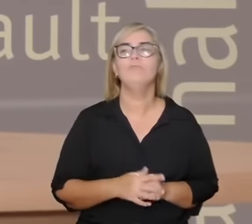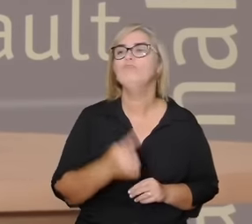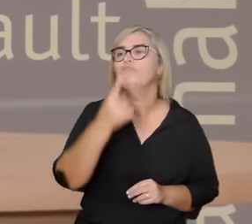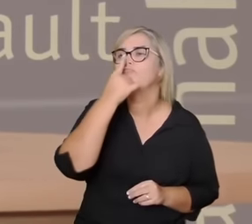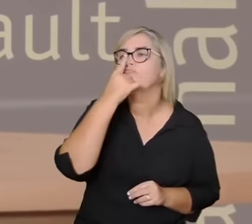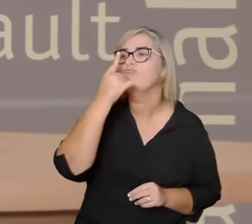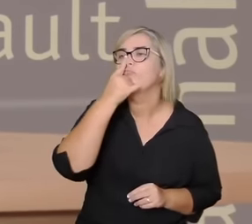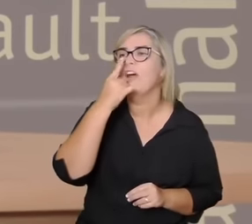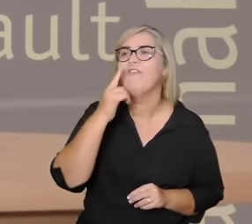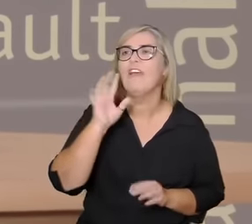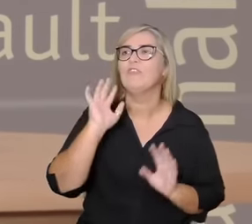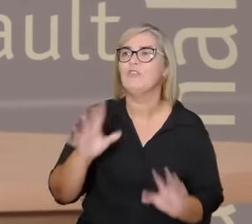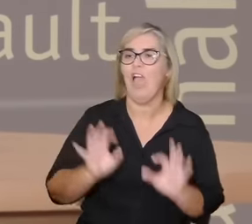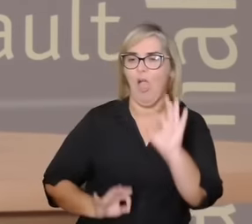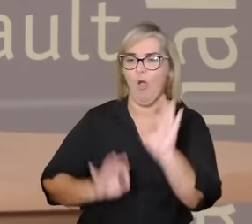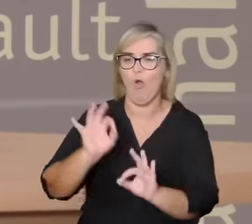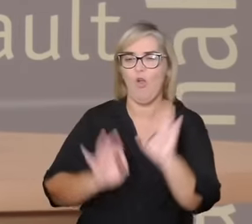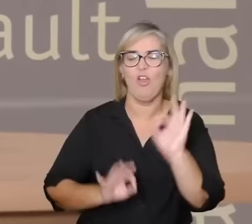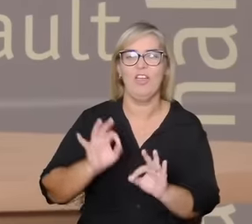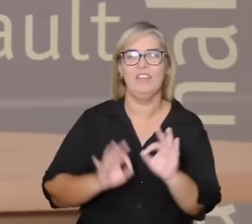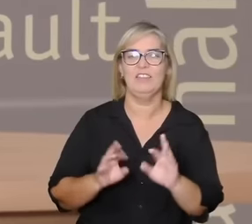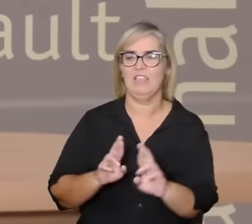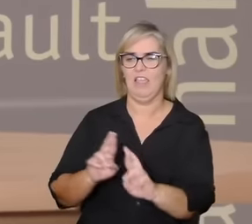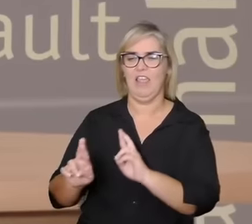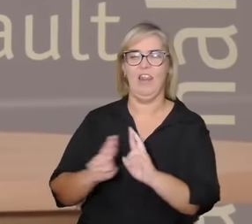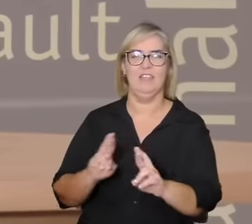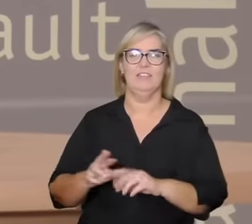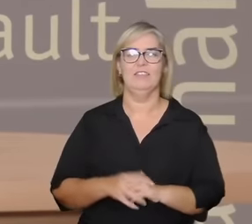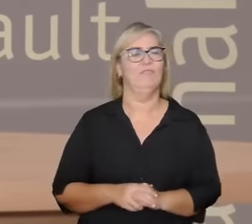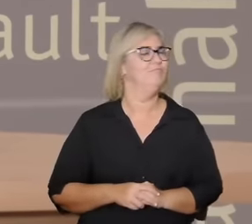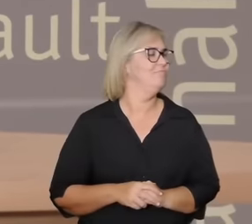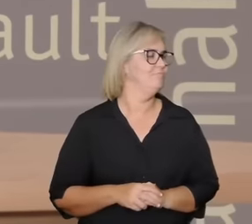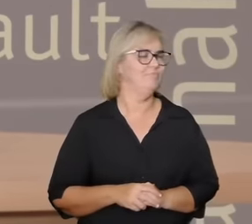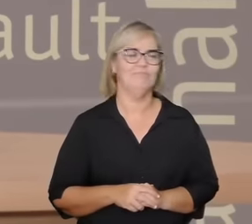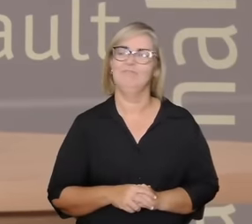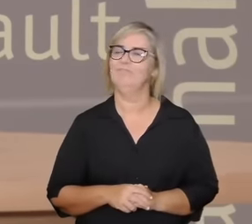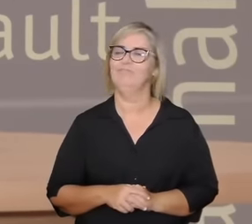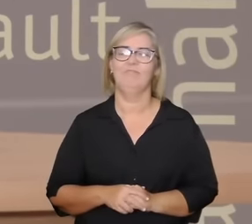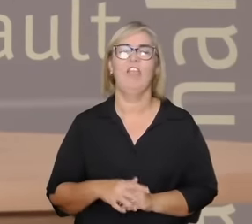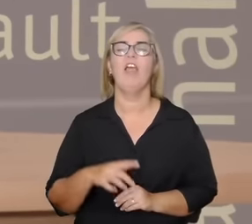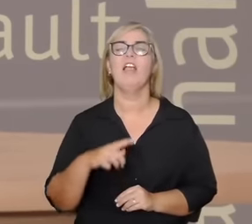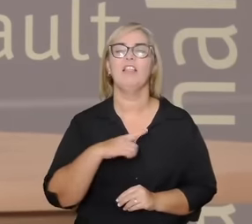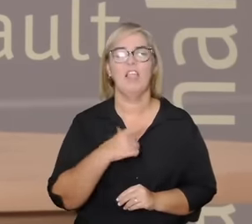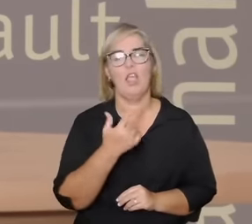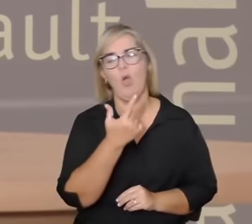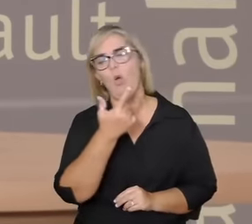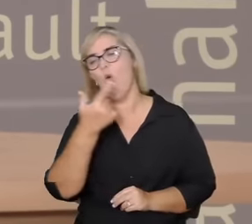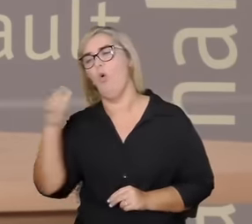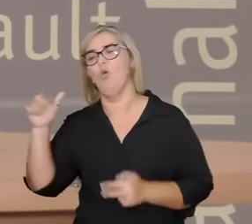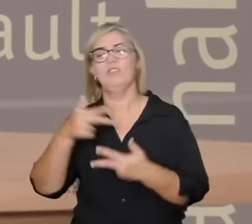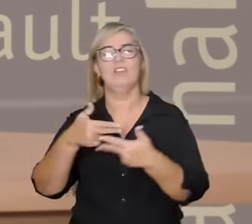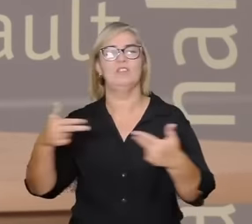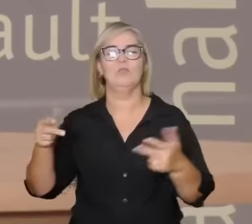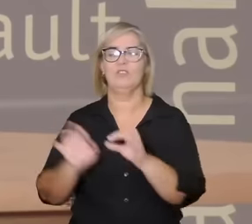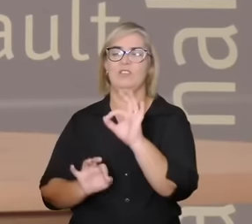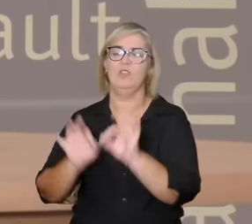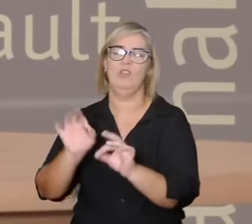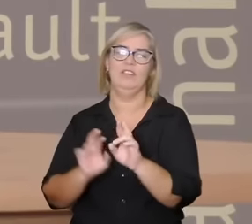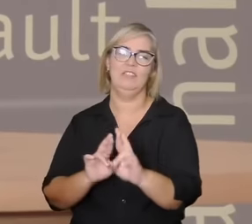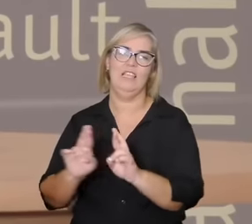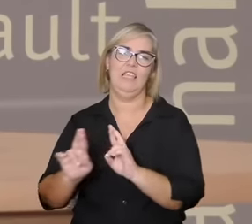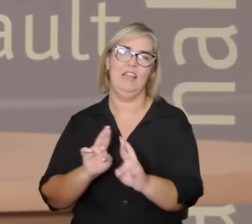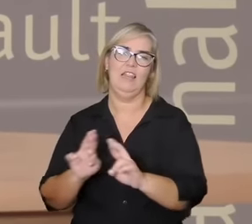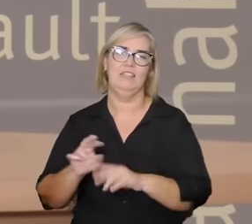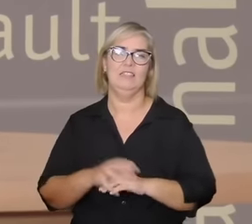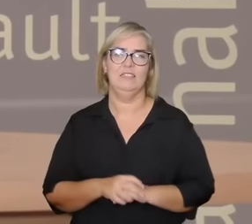organizador da relação tem outros afetos que organizam a relação então o amor aparece ali às vezes